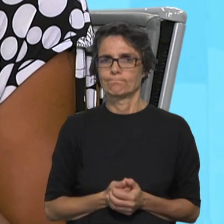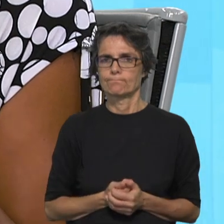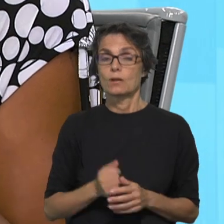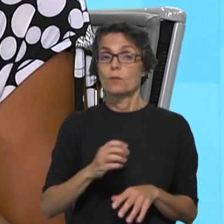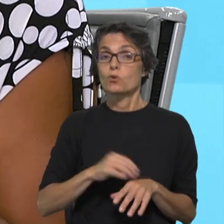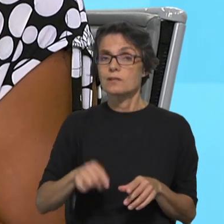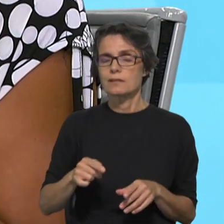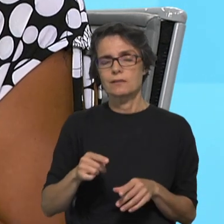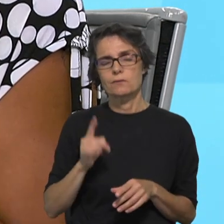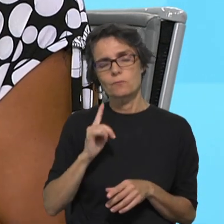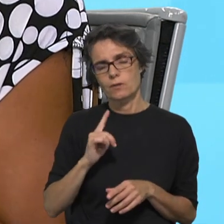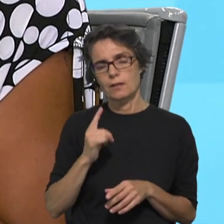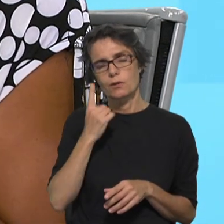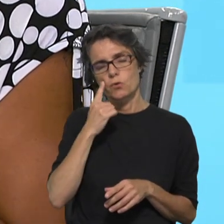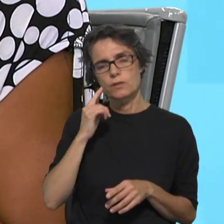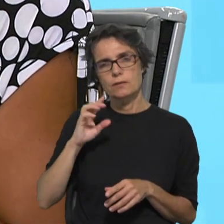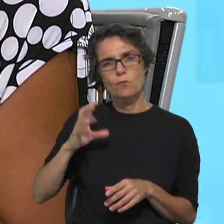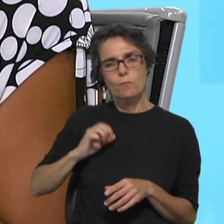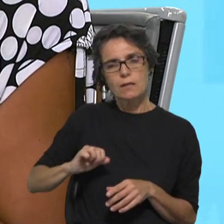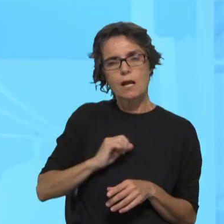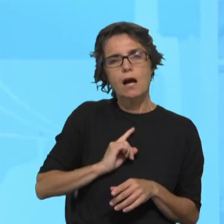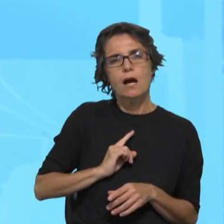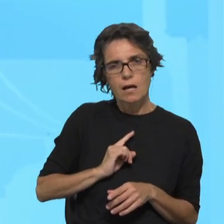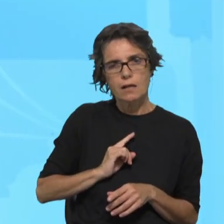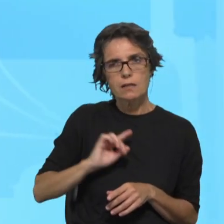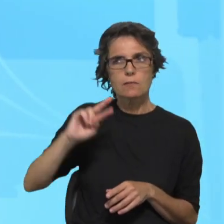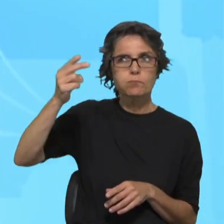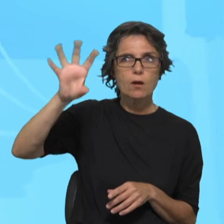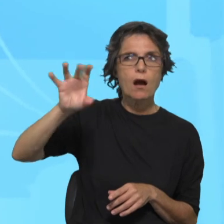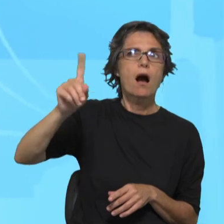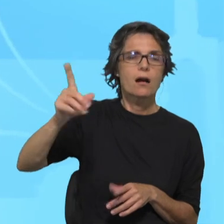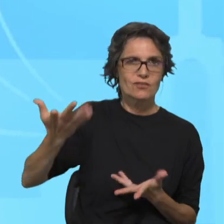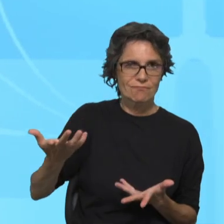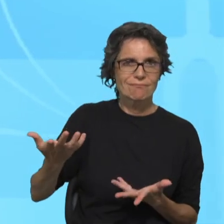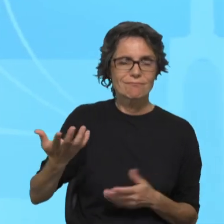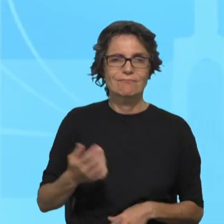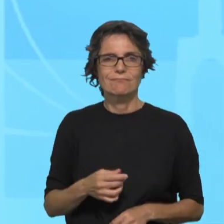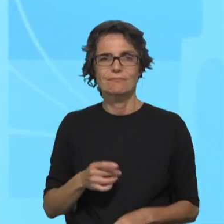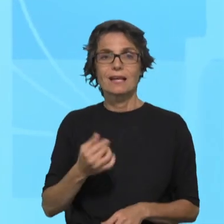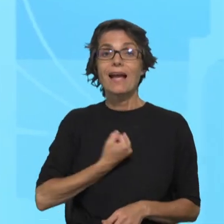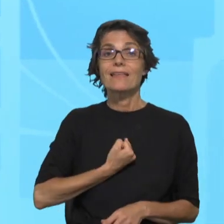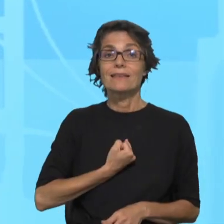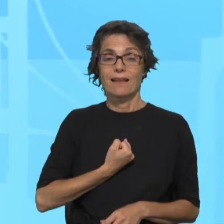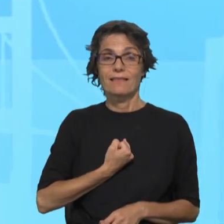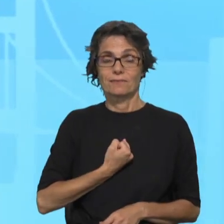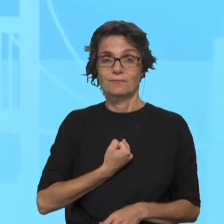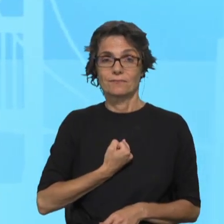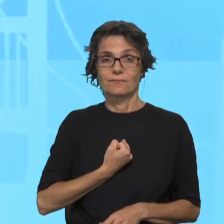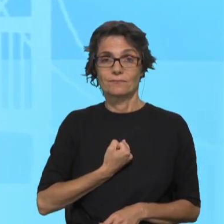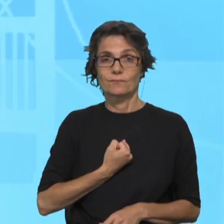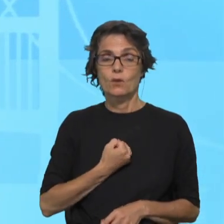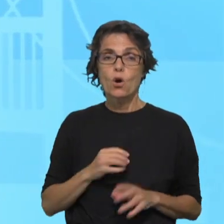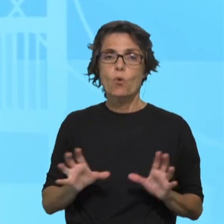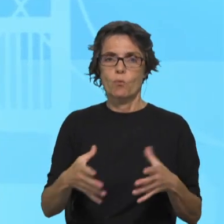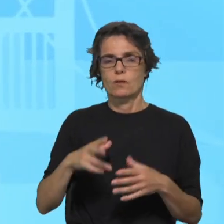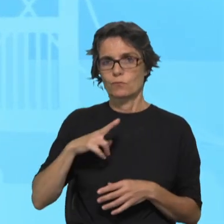saber de onde vimos para saber onde é que queremos chegar. A nível das nossas comunidades portuguesas, a identidade do grupo,